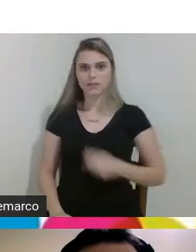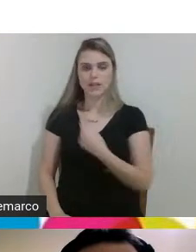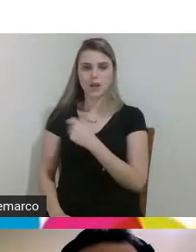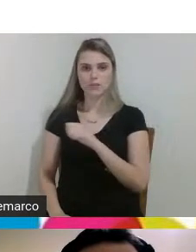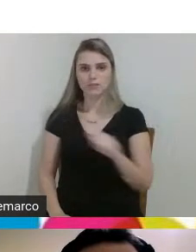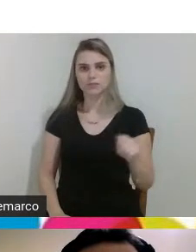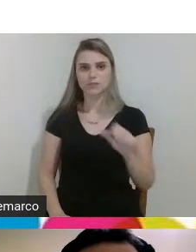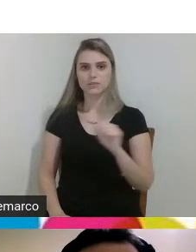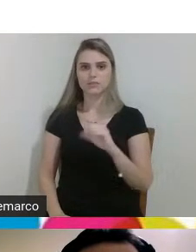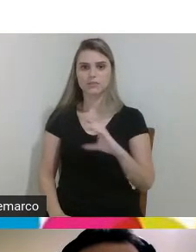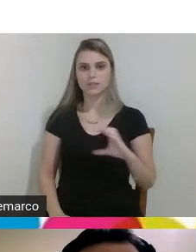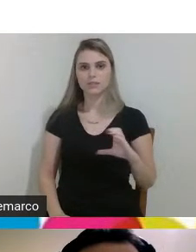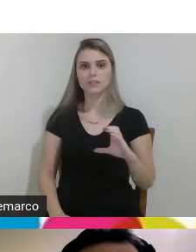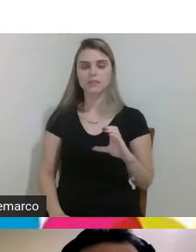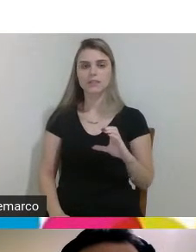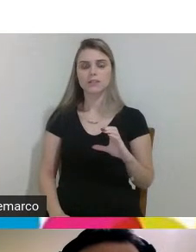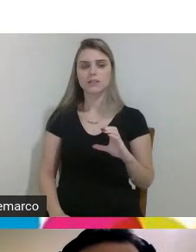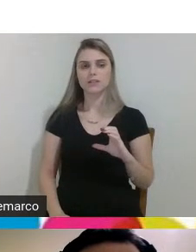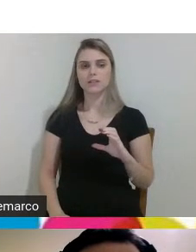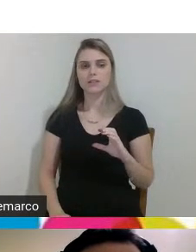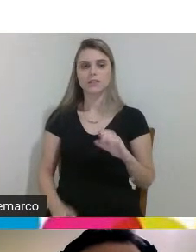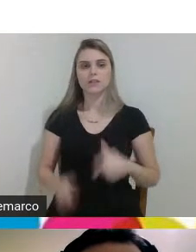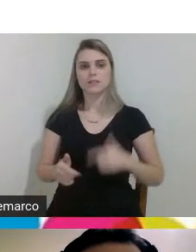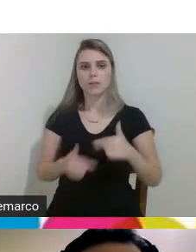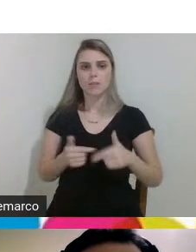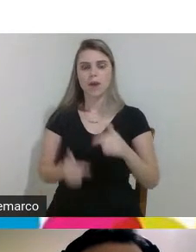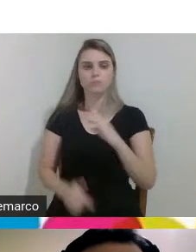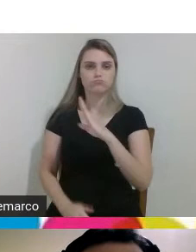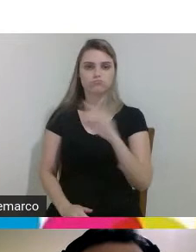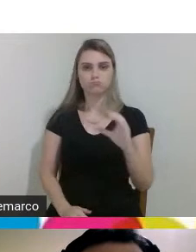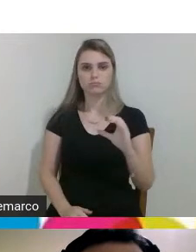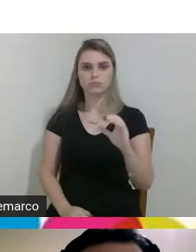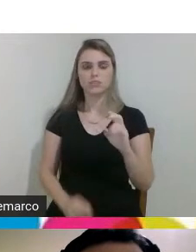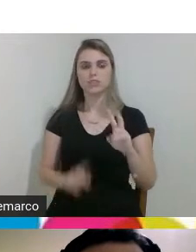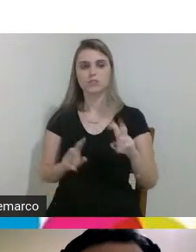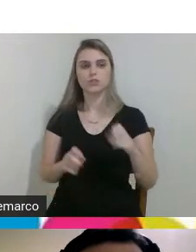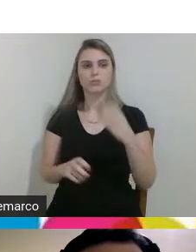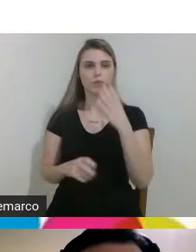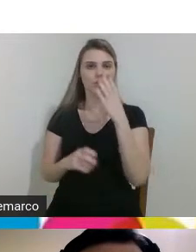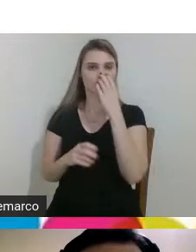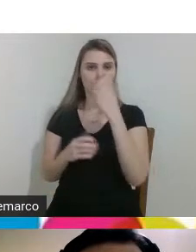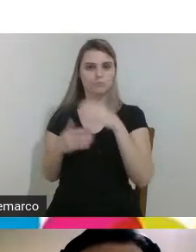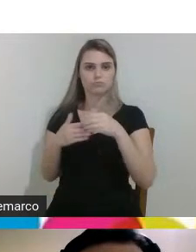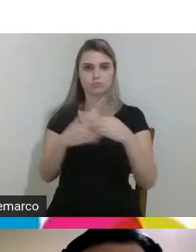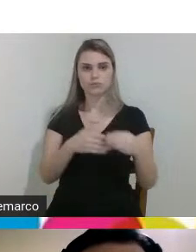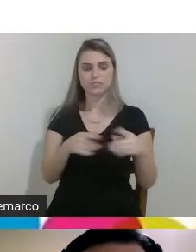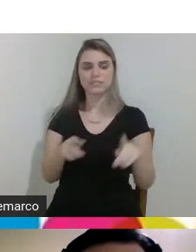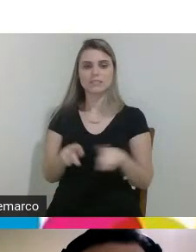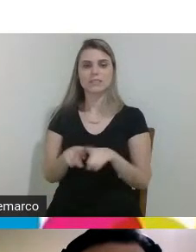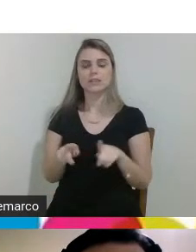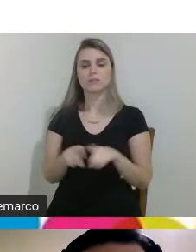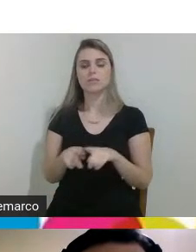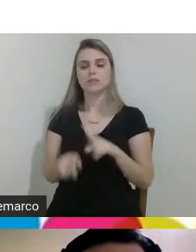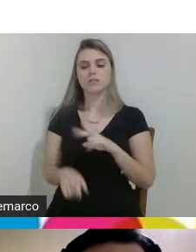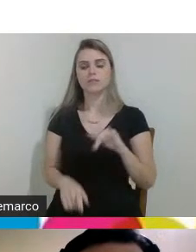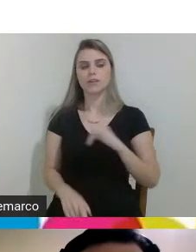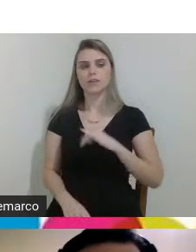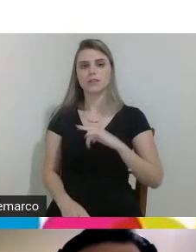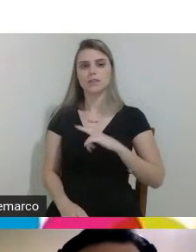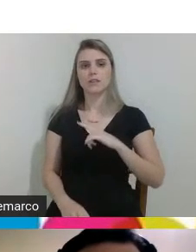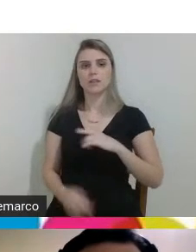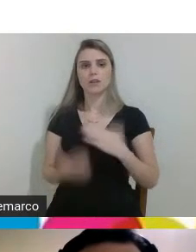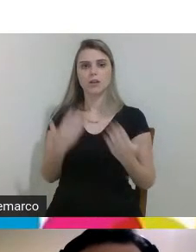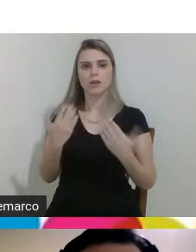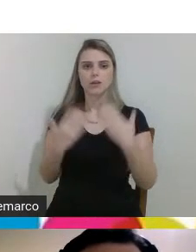Catarina que trabalha lá de Balneário Camboriú com a questão dos cães guias e também nós vamos ter a presença de um psicólogo né